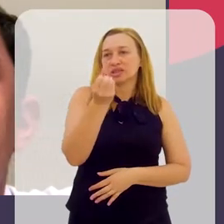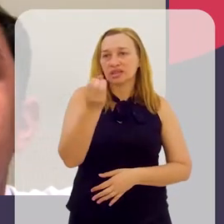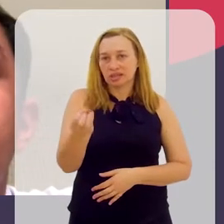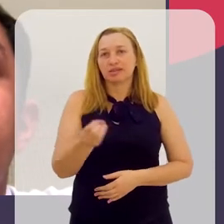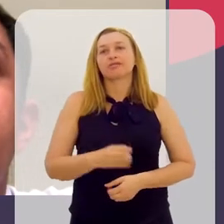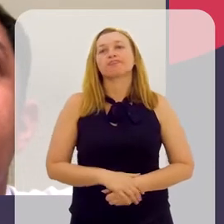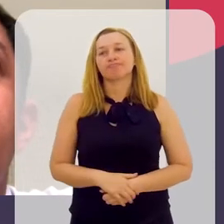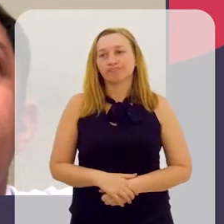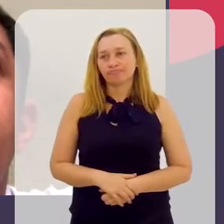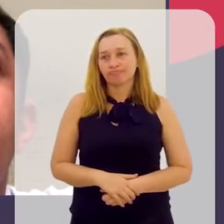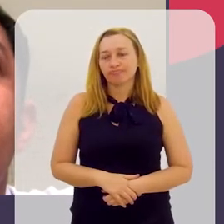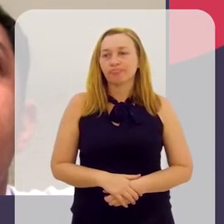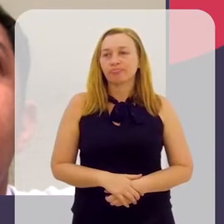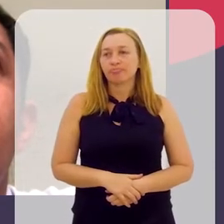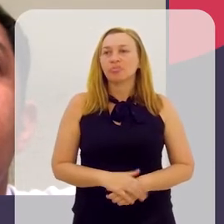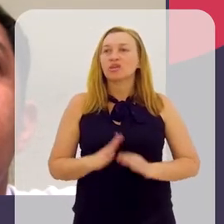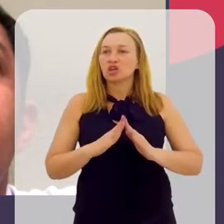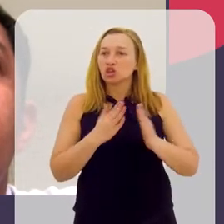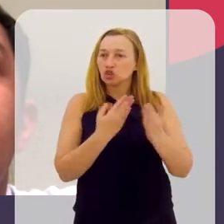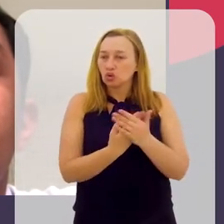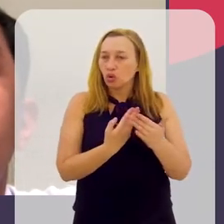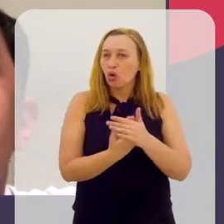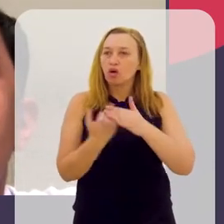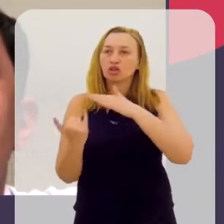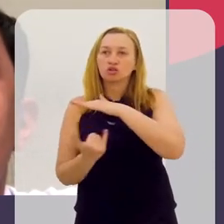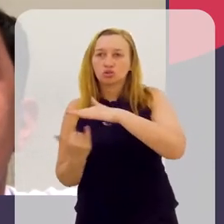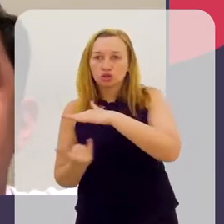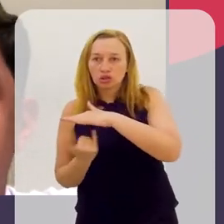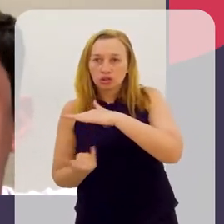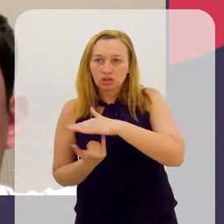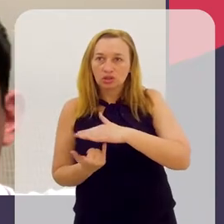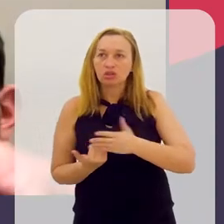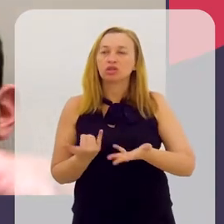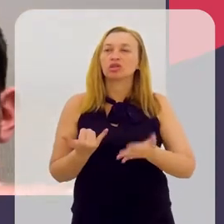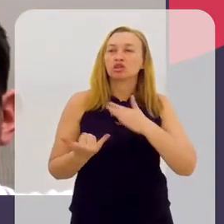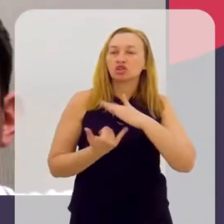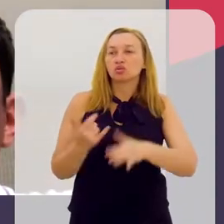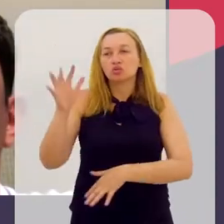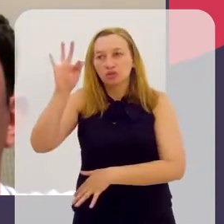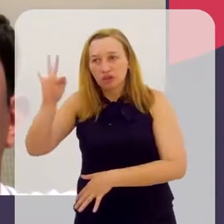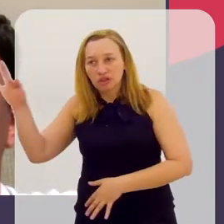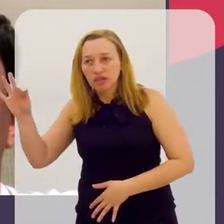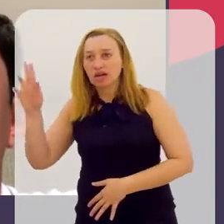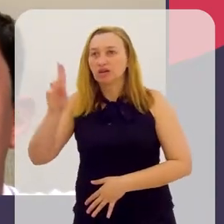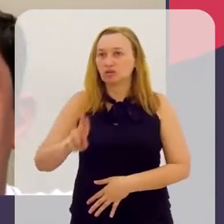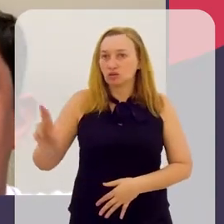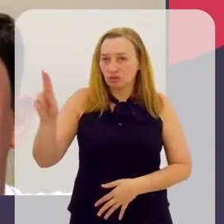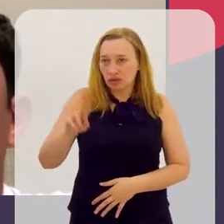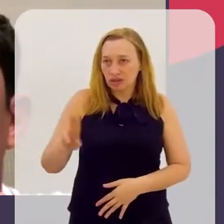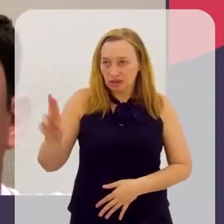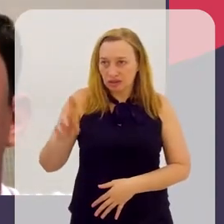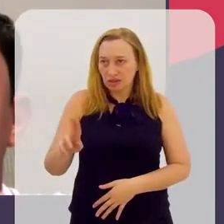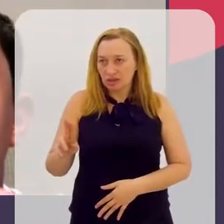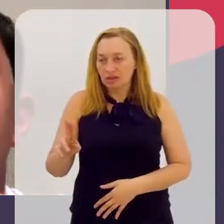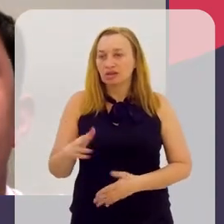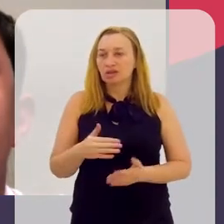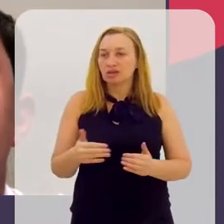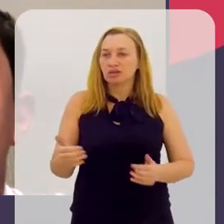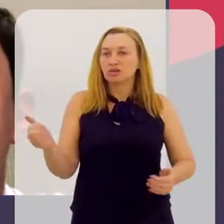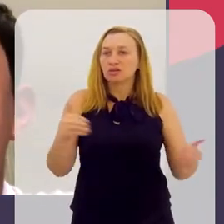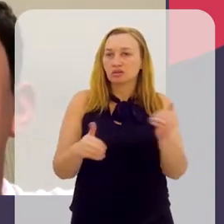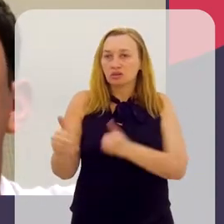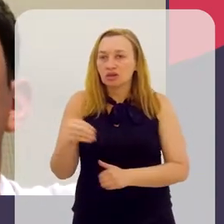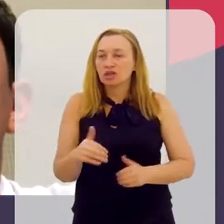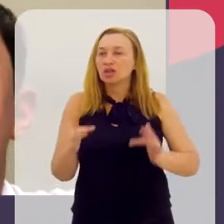60, entre escolas, instituições, institutos federais, universidades, onde foi